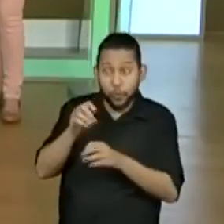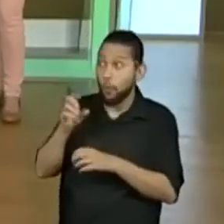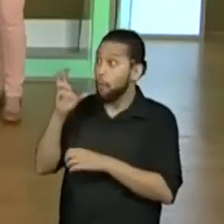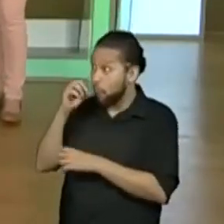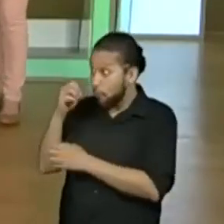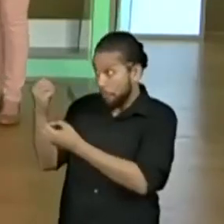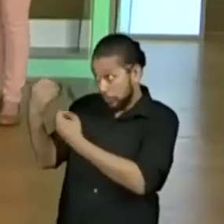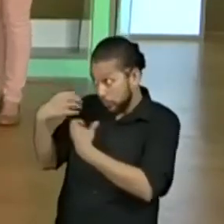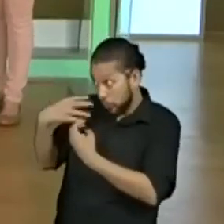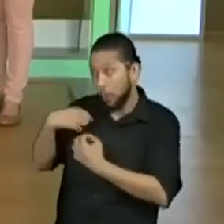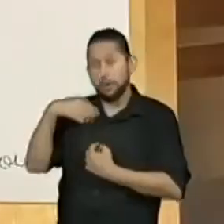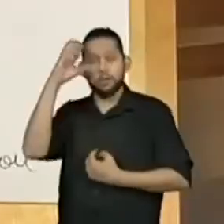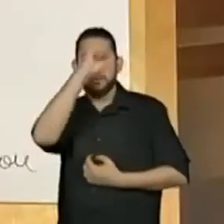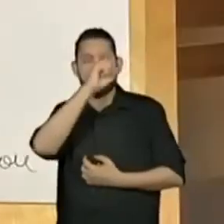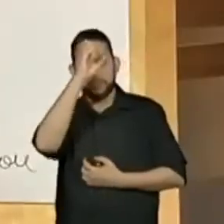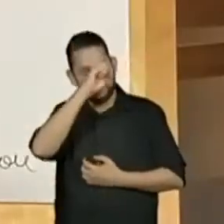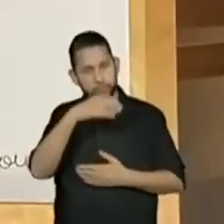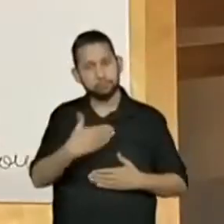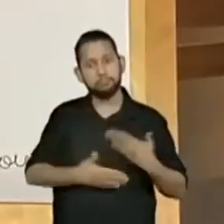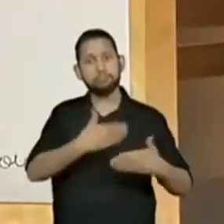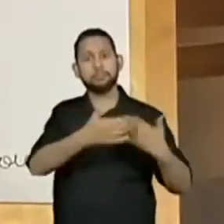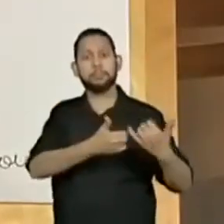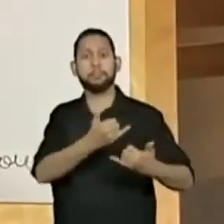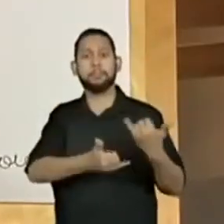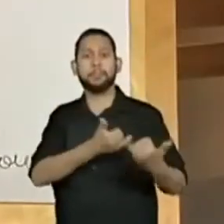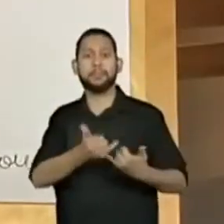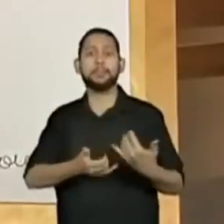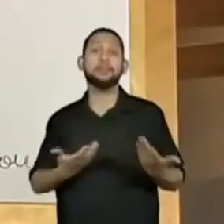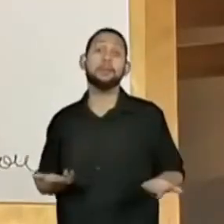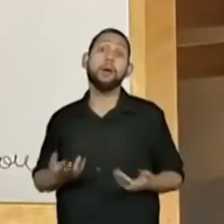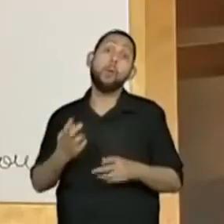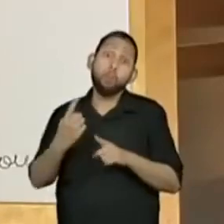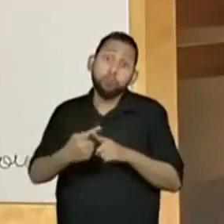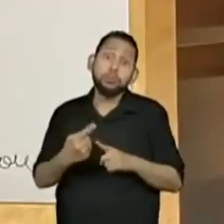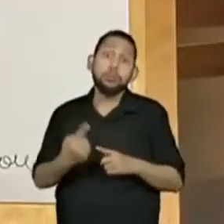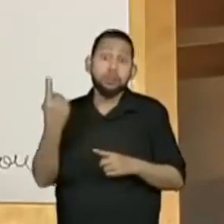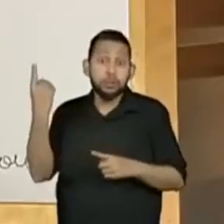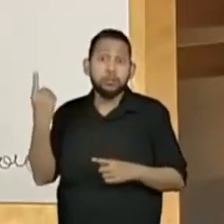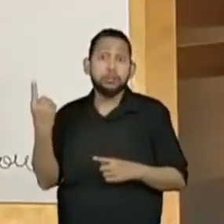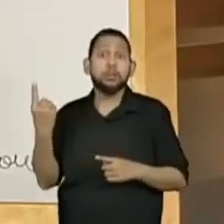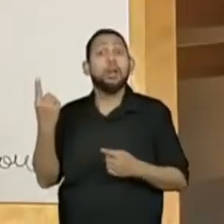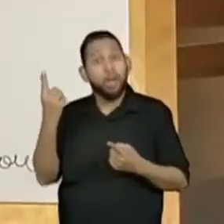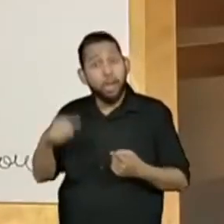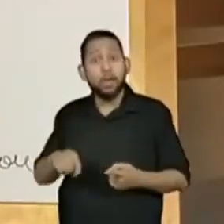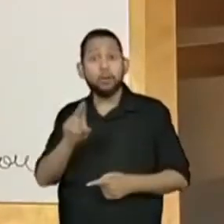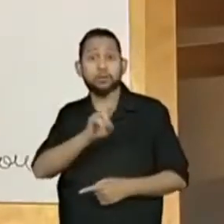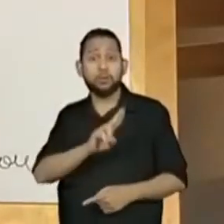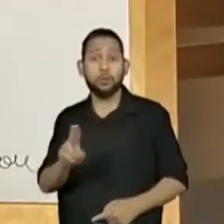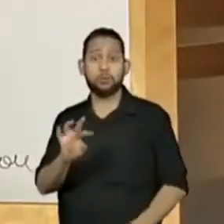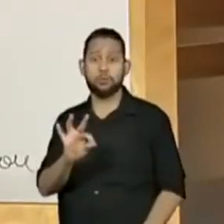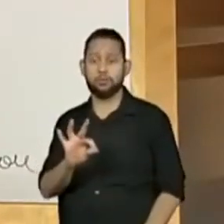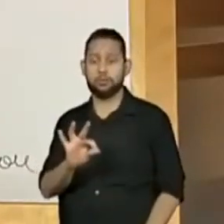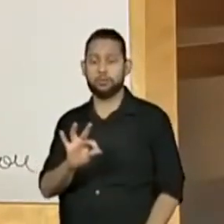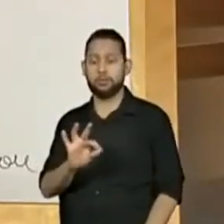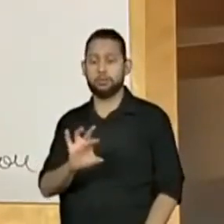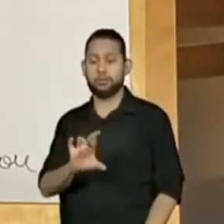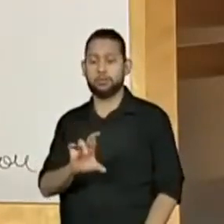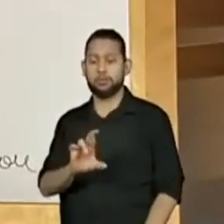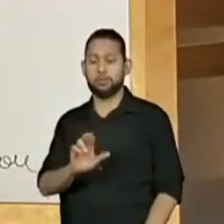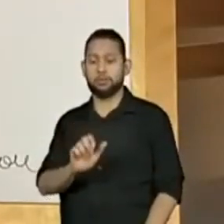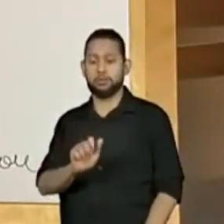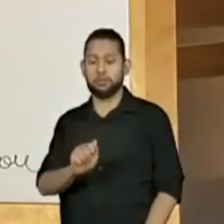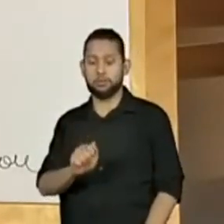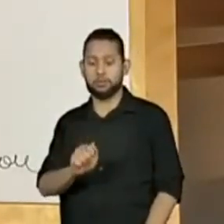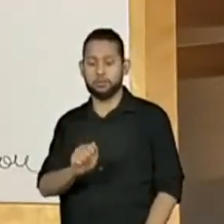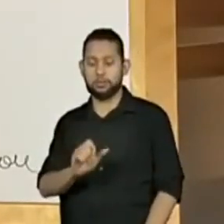brincadeiras. Ah, muito bem. Por isso a gente chama de brincadeiras tradicionais. São brincadeiras que